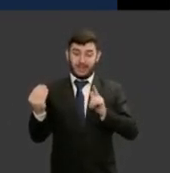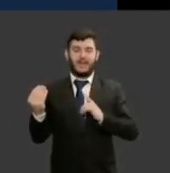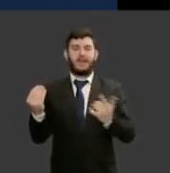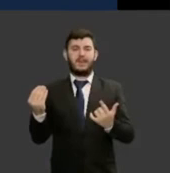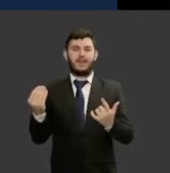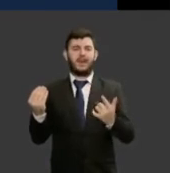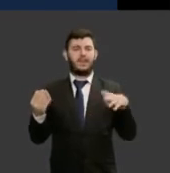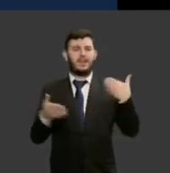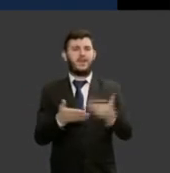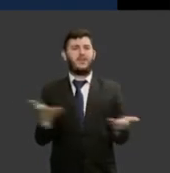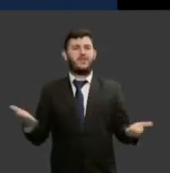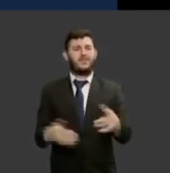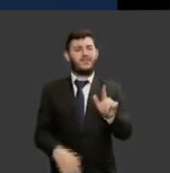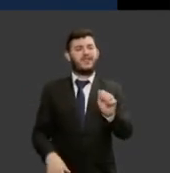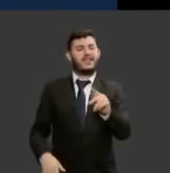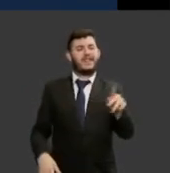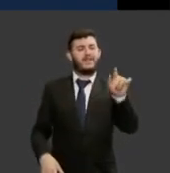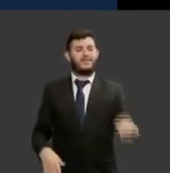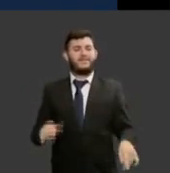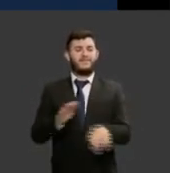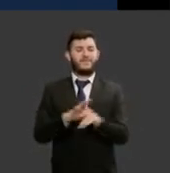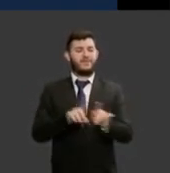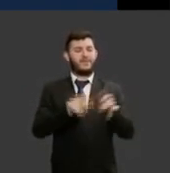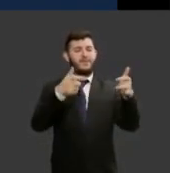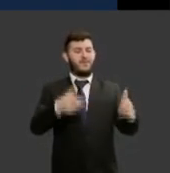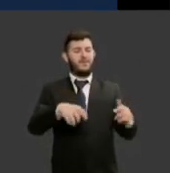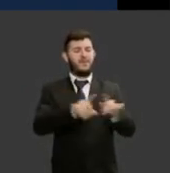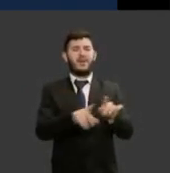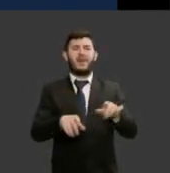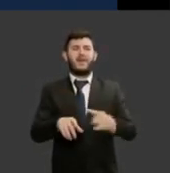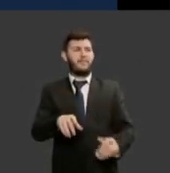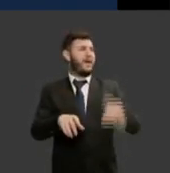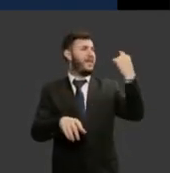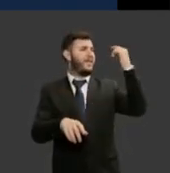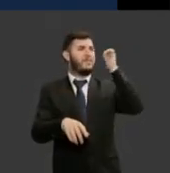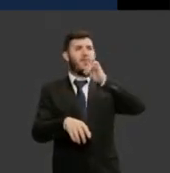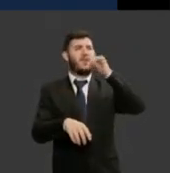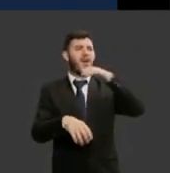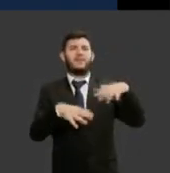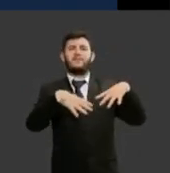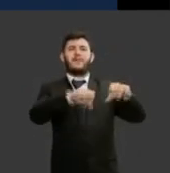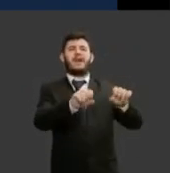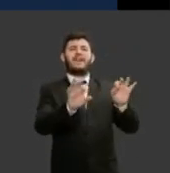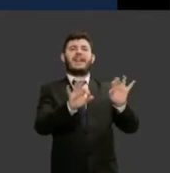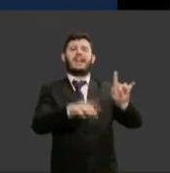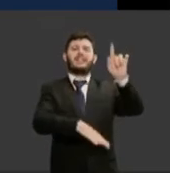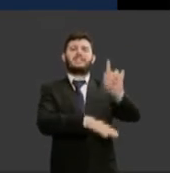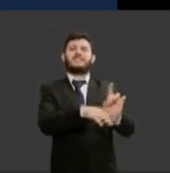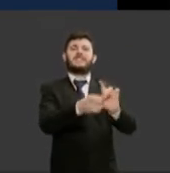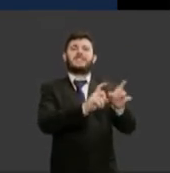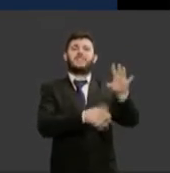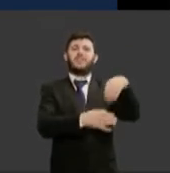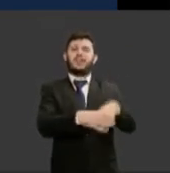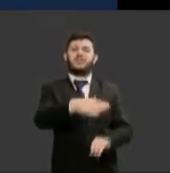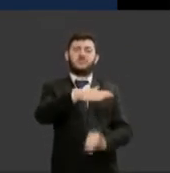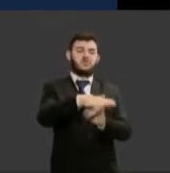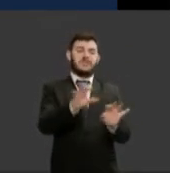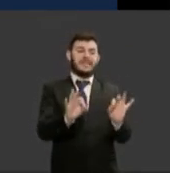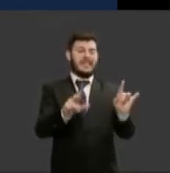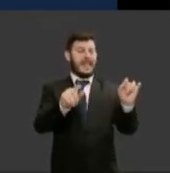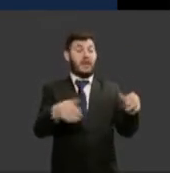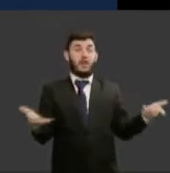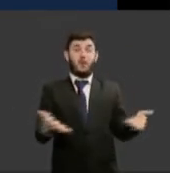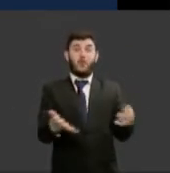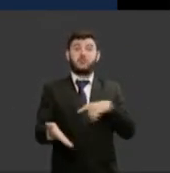espaço muito grande em que as mulheres não ocupavam posições de gestão nas instituições então se formos